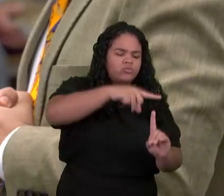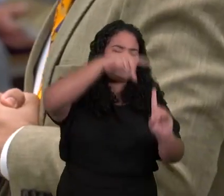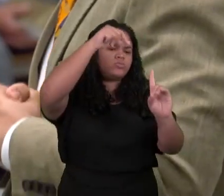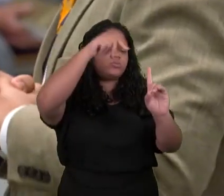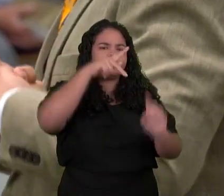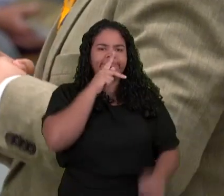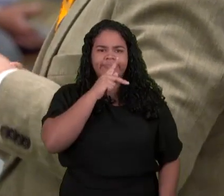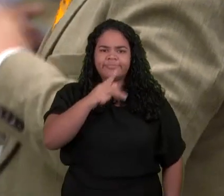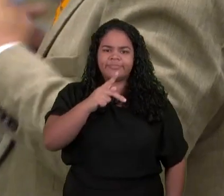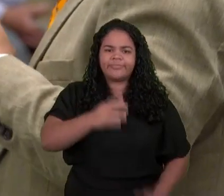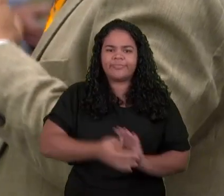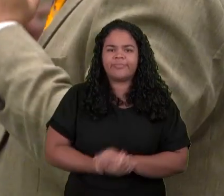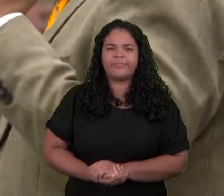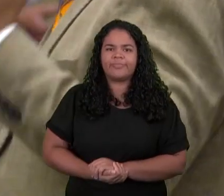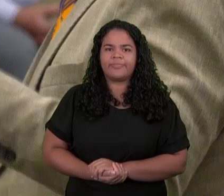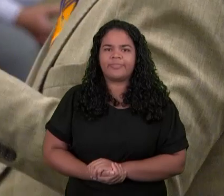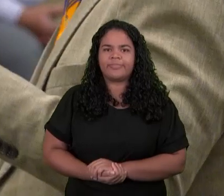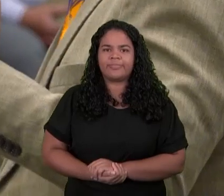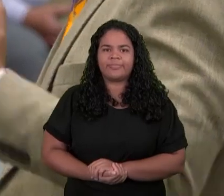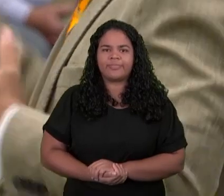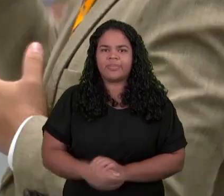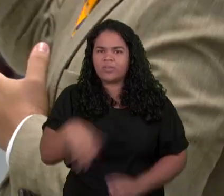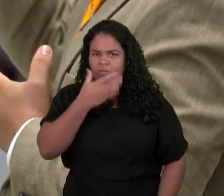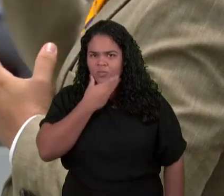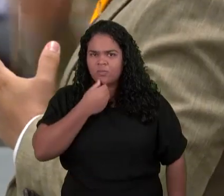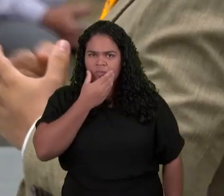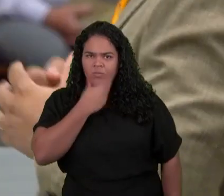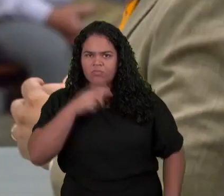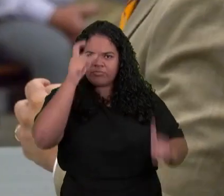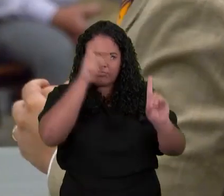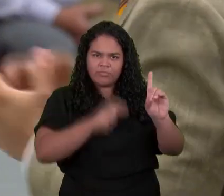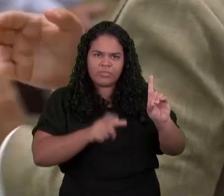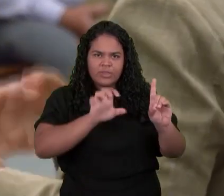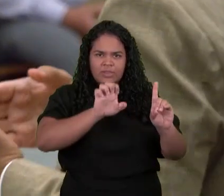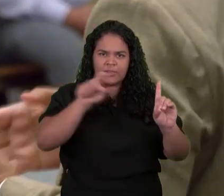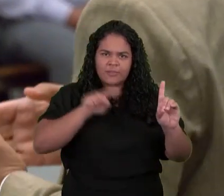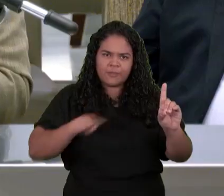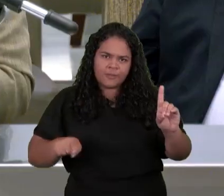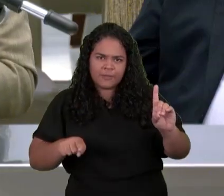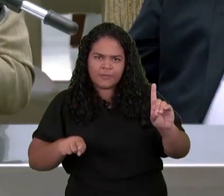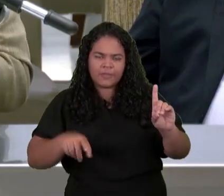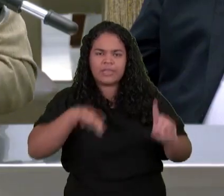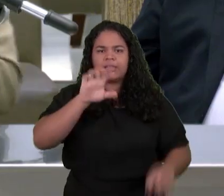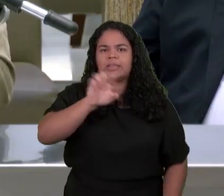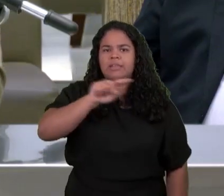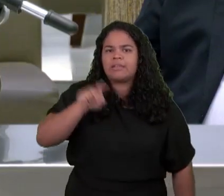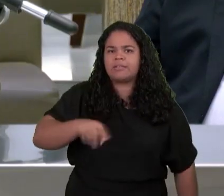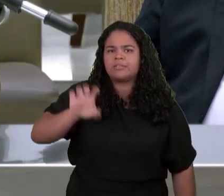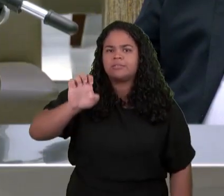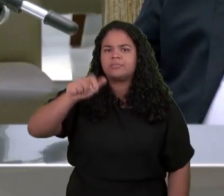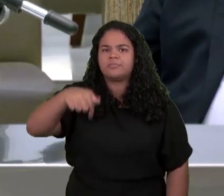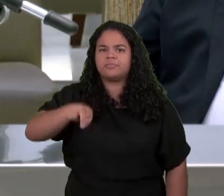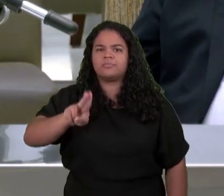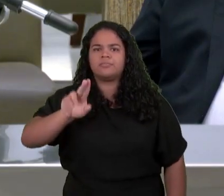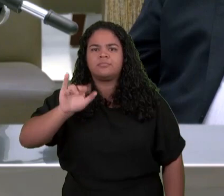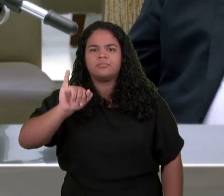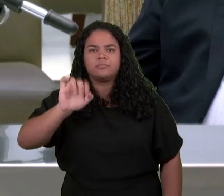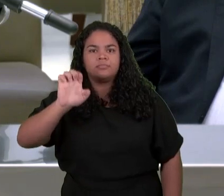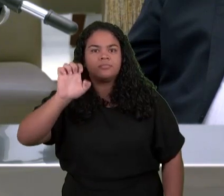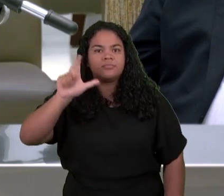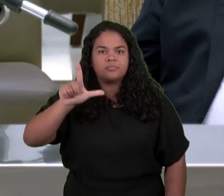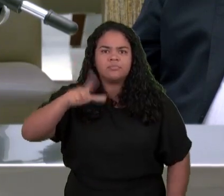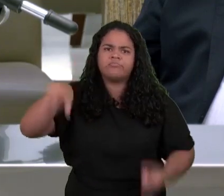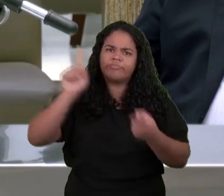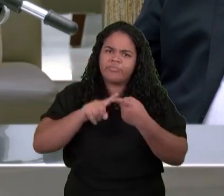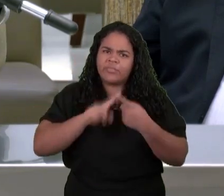Ele também Vê seres Com quatro Rostos E ele diz Que cada um Tinha Um